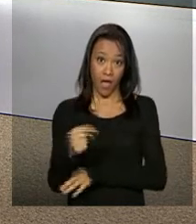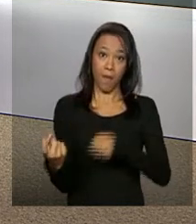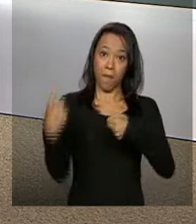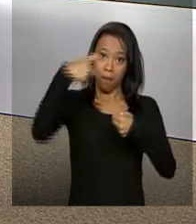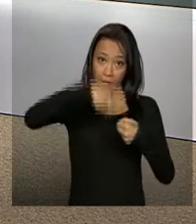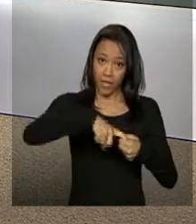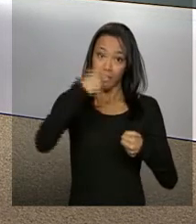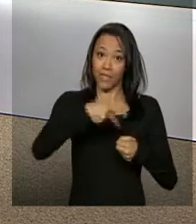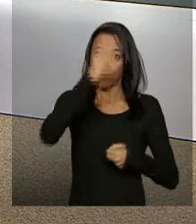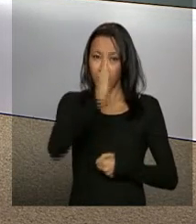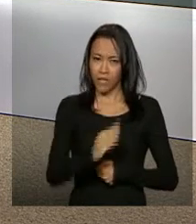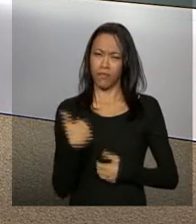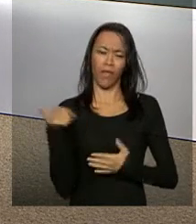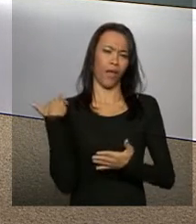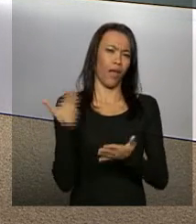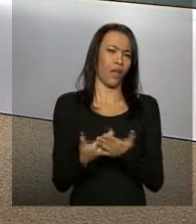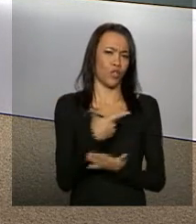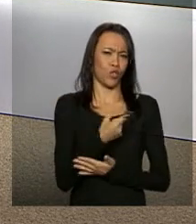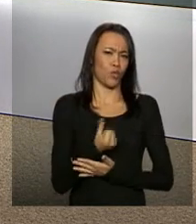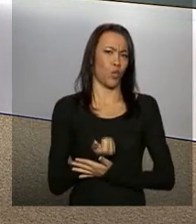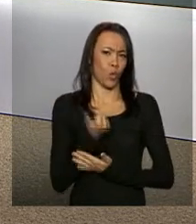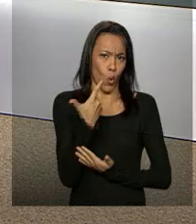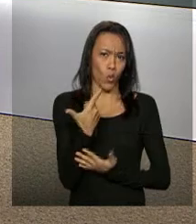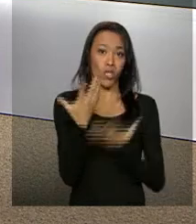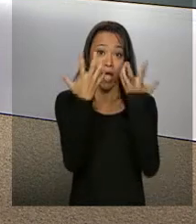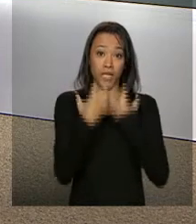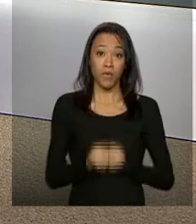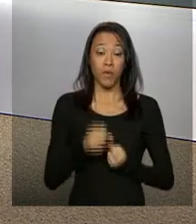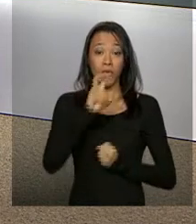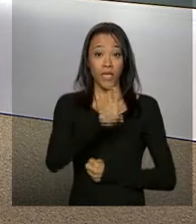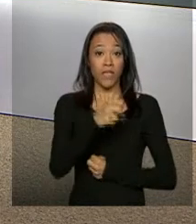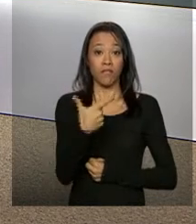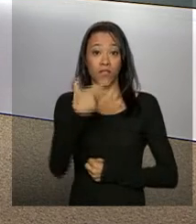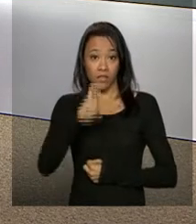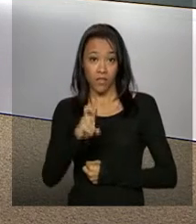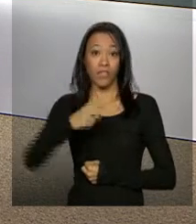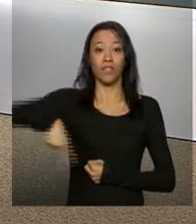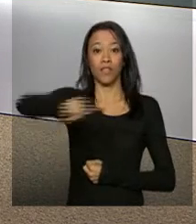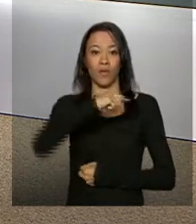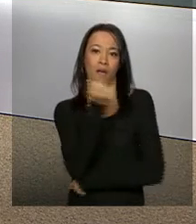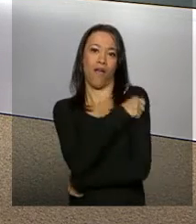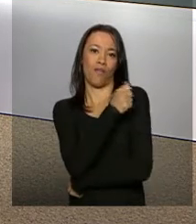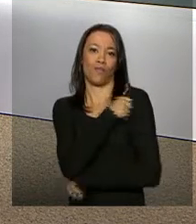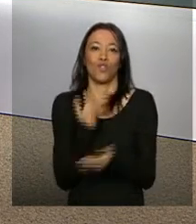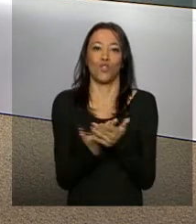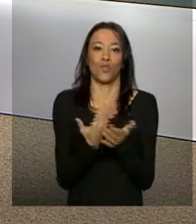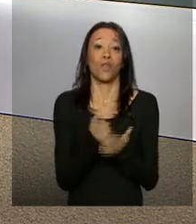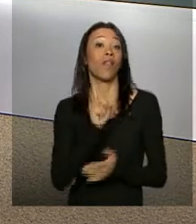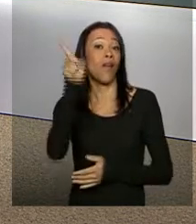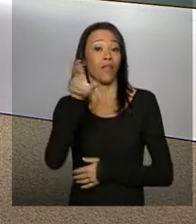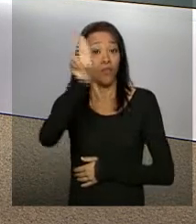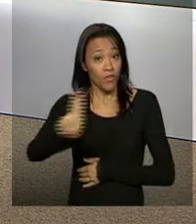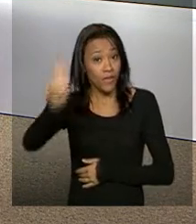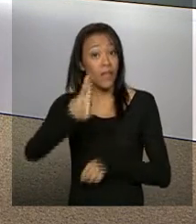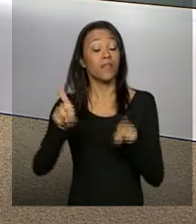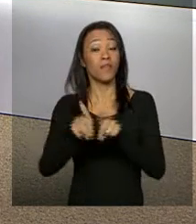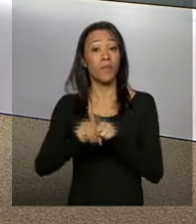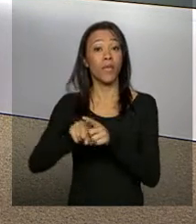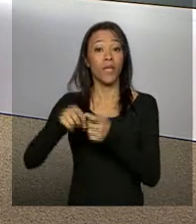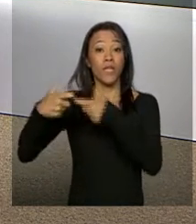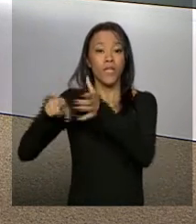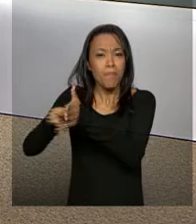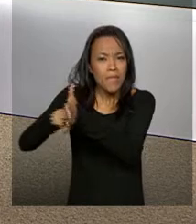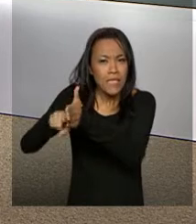Fronteiras. Desde 2012, o país já recebeu 525 estudantes brasileiros em suas universidades e centros de pesquisa.